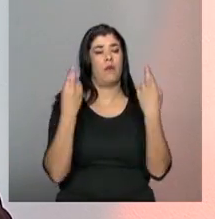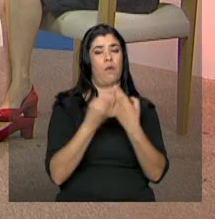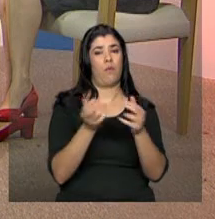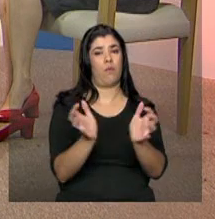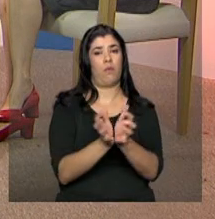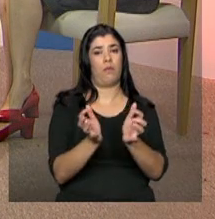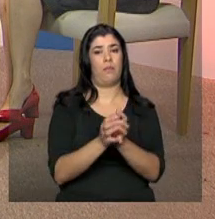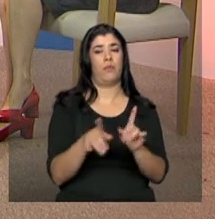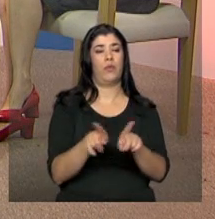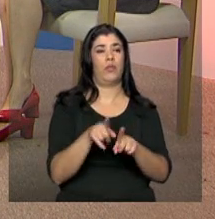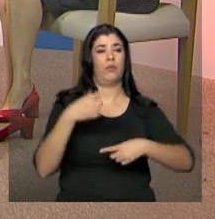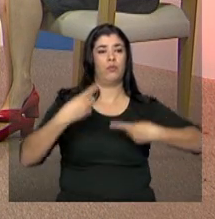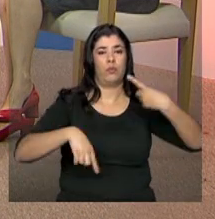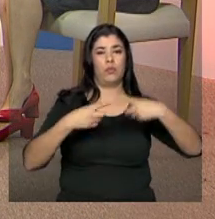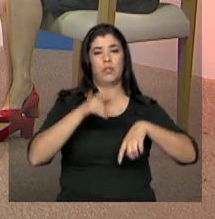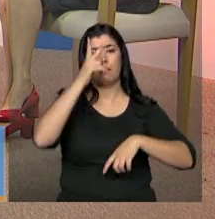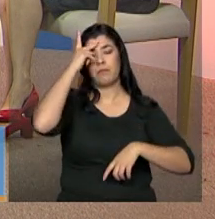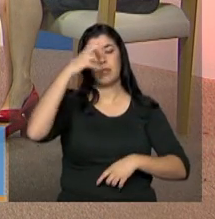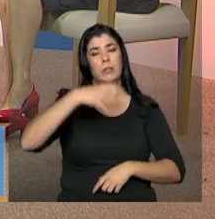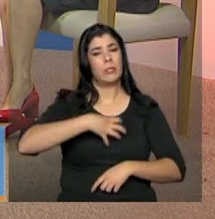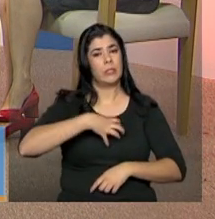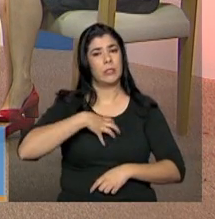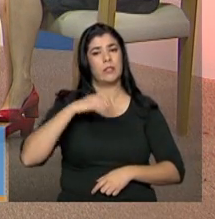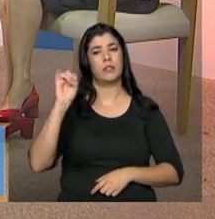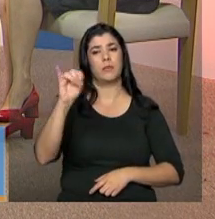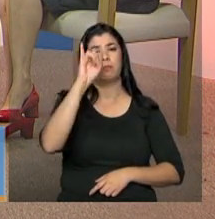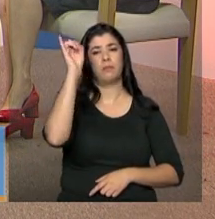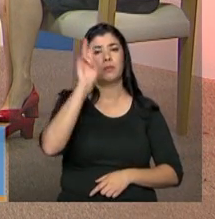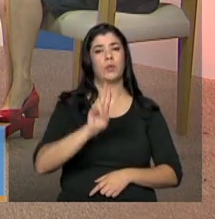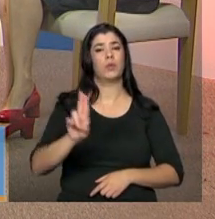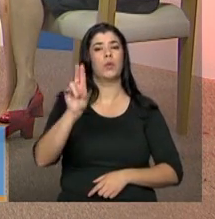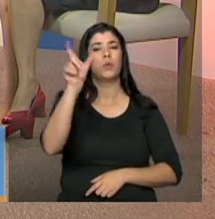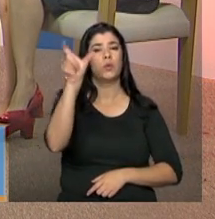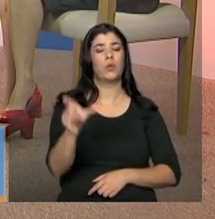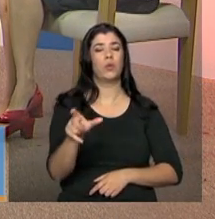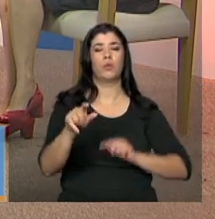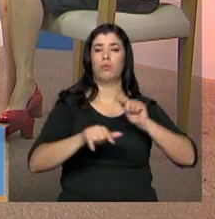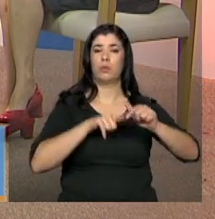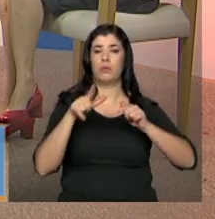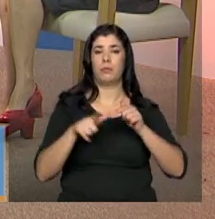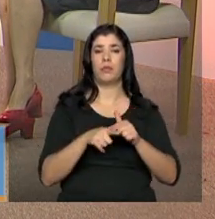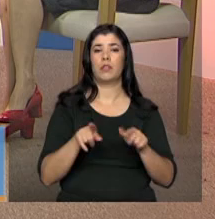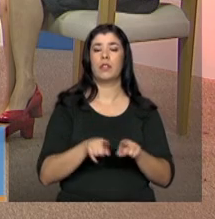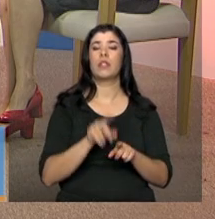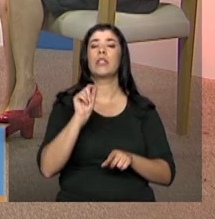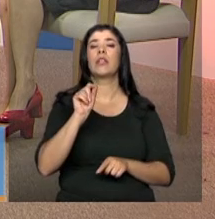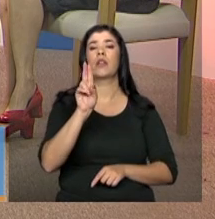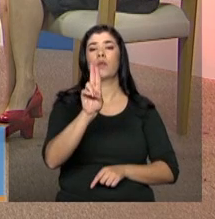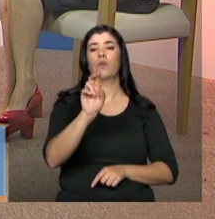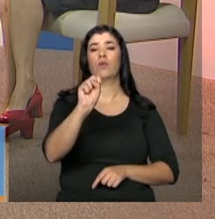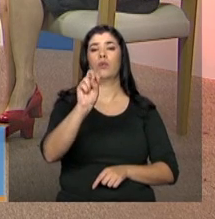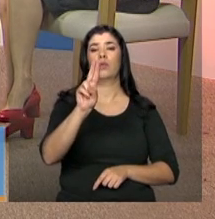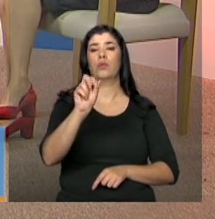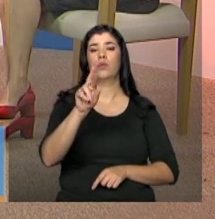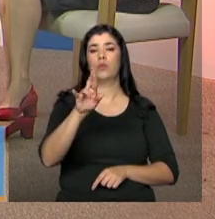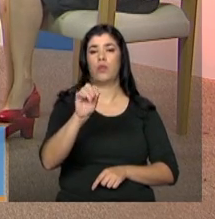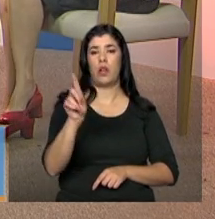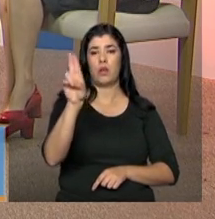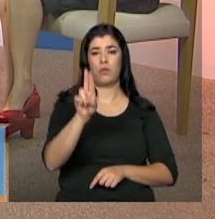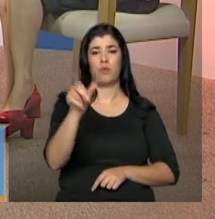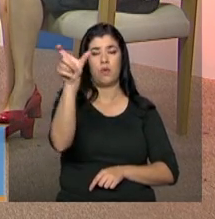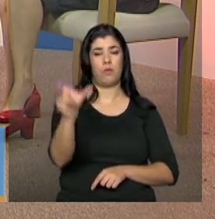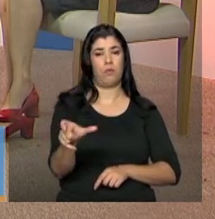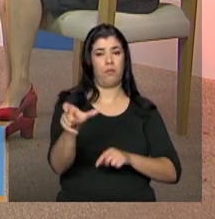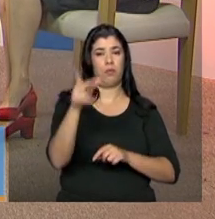mobilizem os usuários, presidente? os usuários, os trabalhadores, né? E o usuário, inclusive, nós sempre pensamos